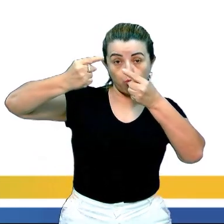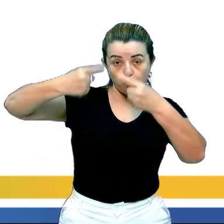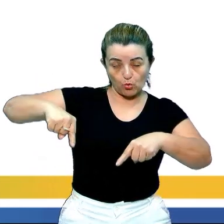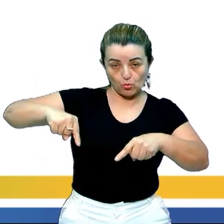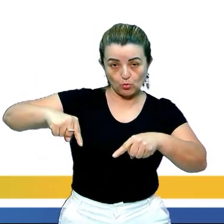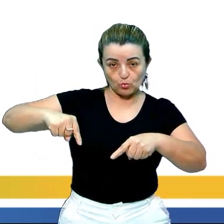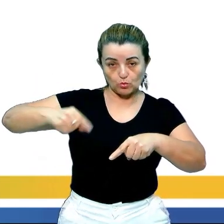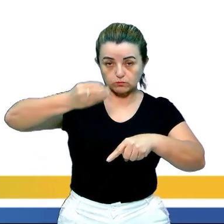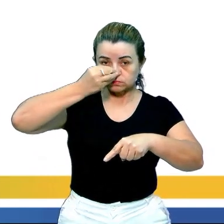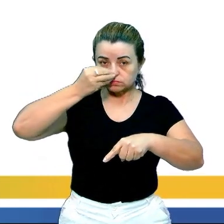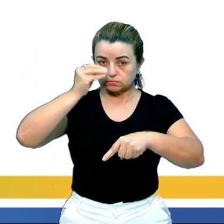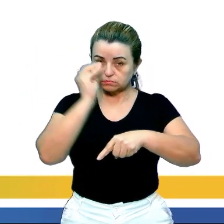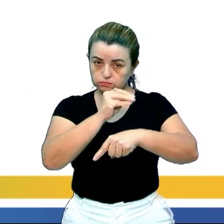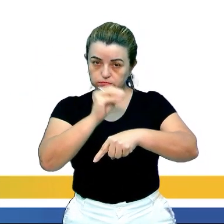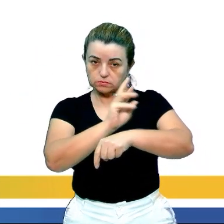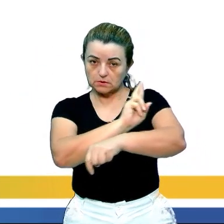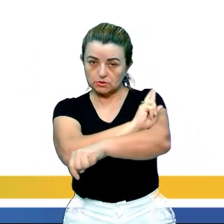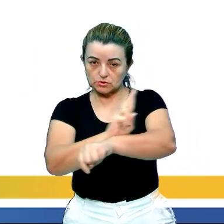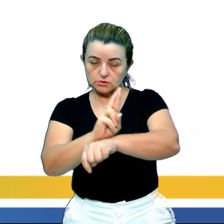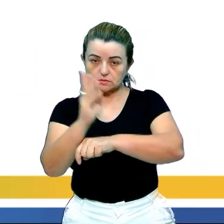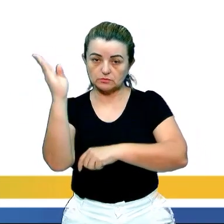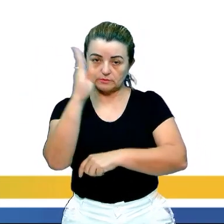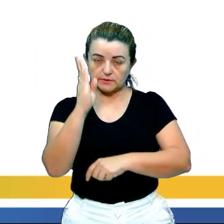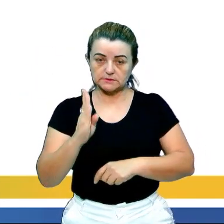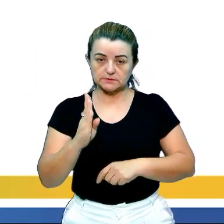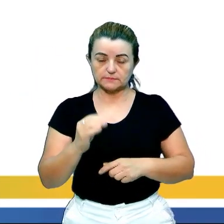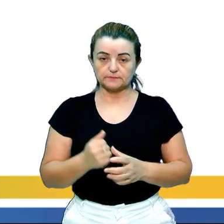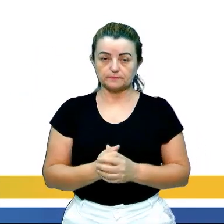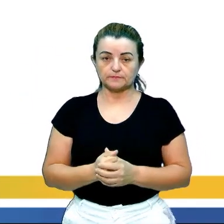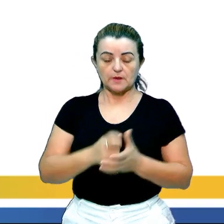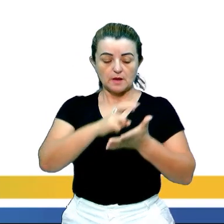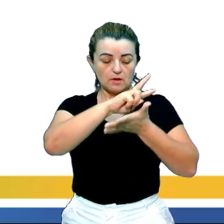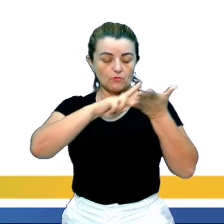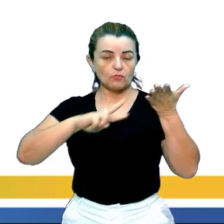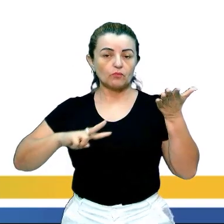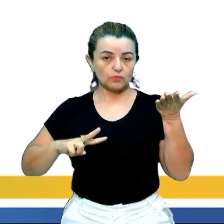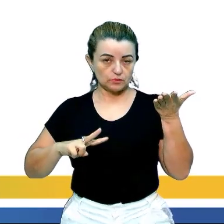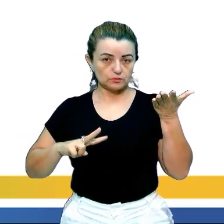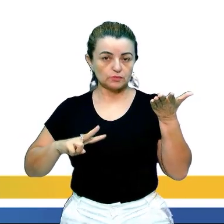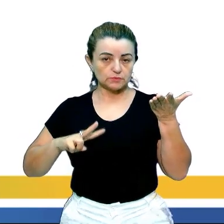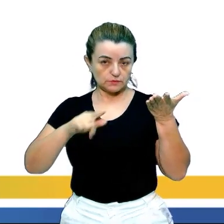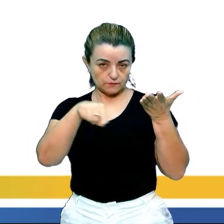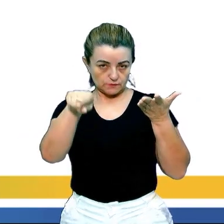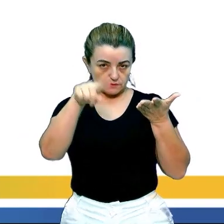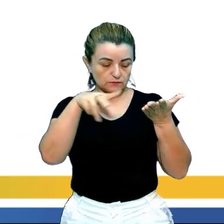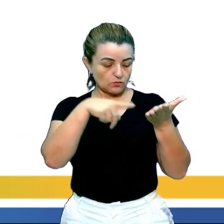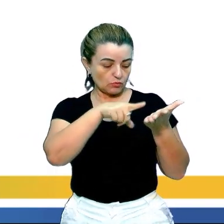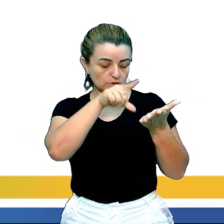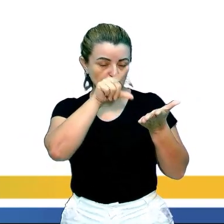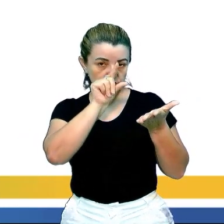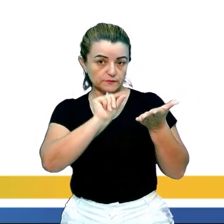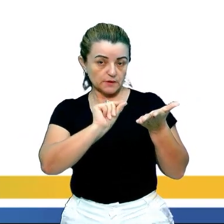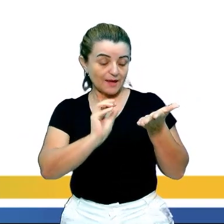Intolerância Religiosa no Brasil. Então eu vou fazer uma leitura agora e nós vamos identificar dentro desta